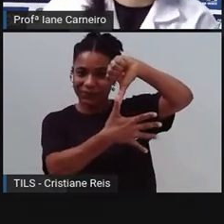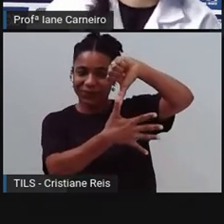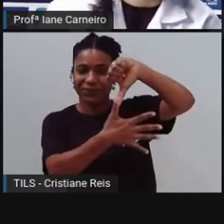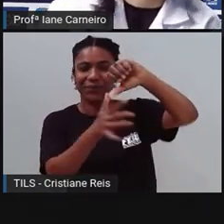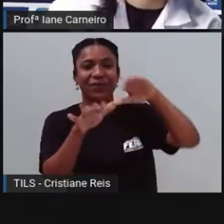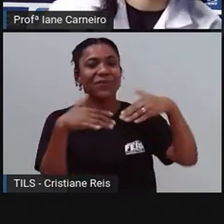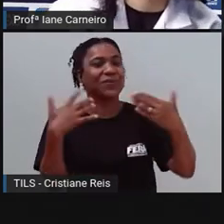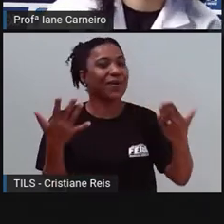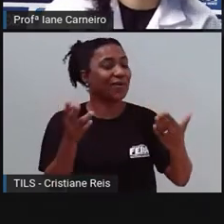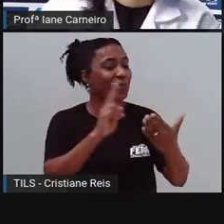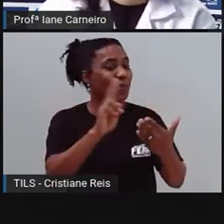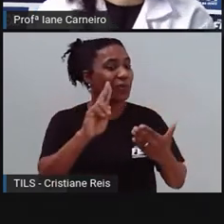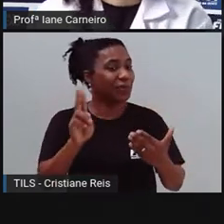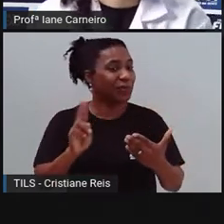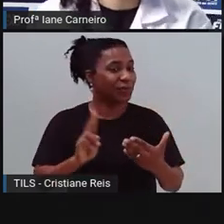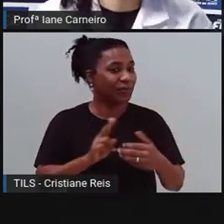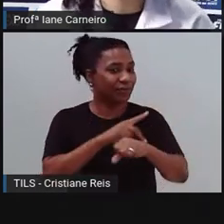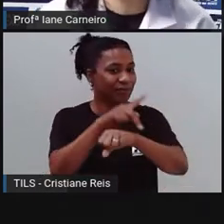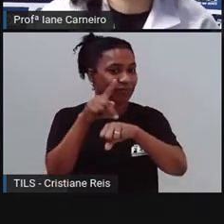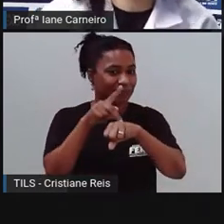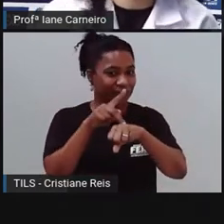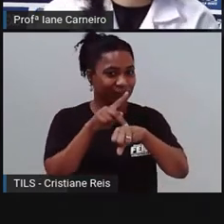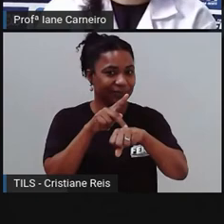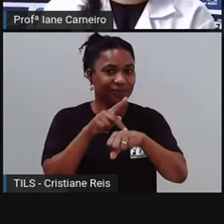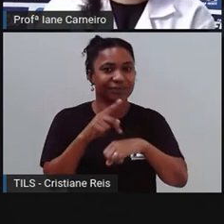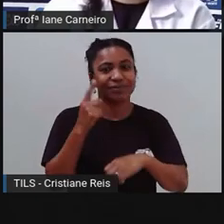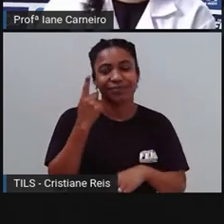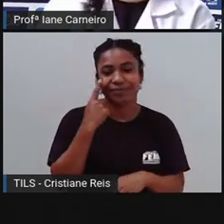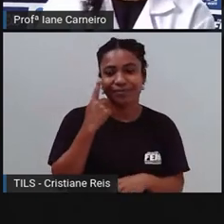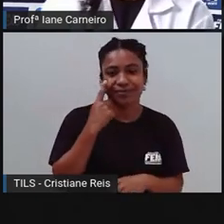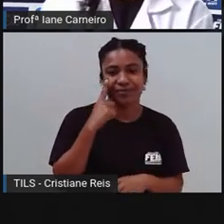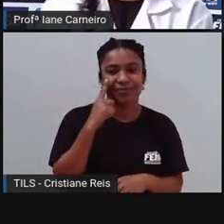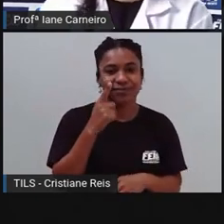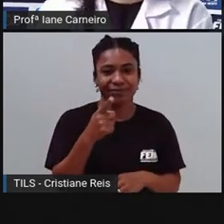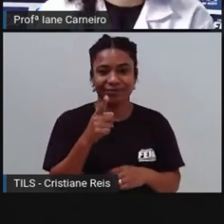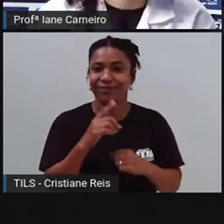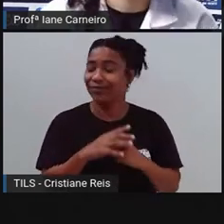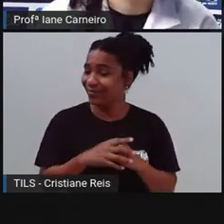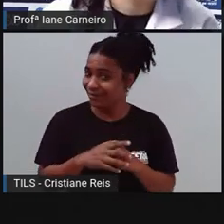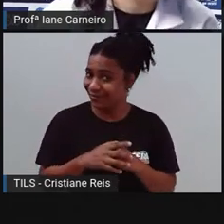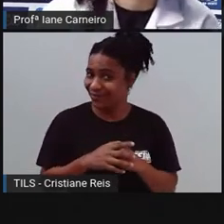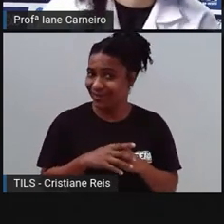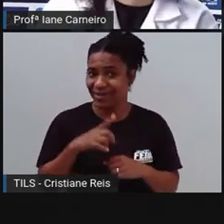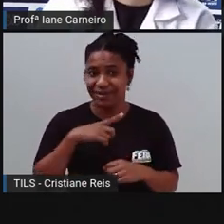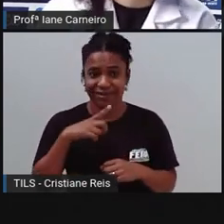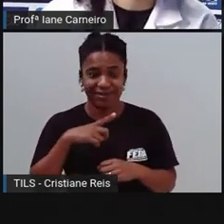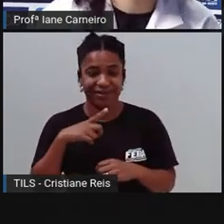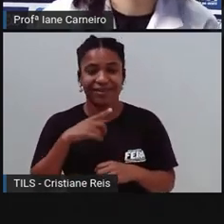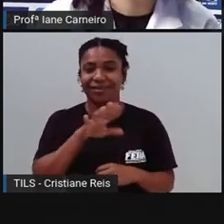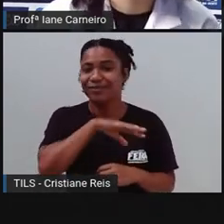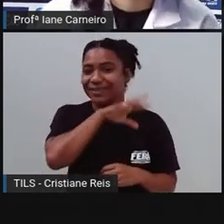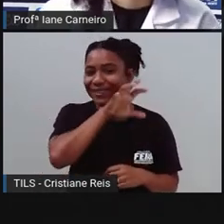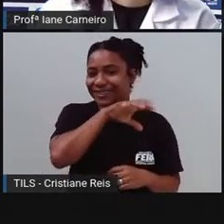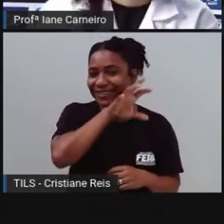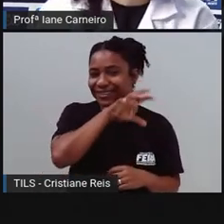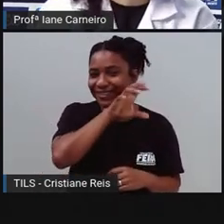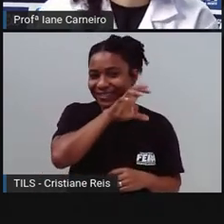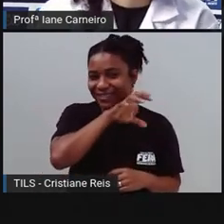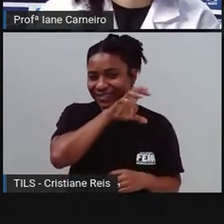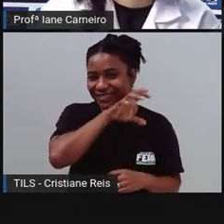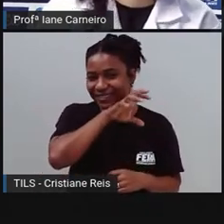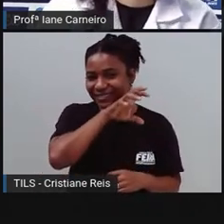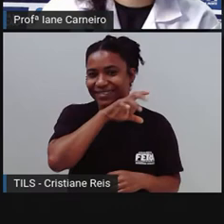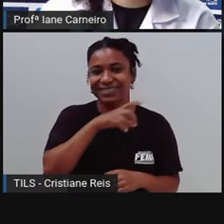países da América do Sul. Mas tem um bichinho, eu vou dar uma dica para vocês. Tem um bichinho lá no galinheiro que